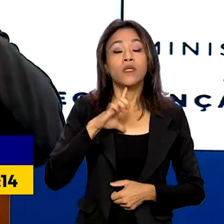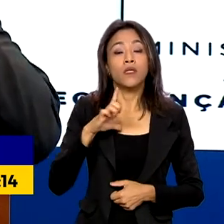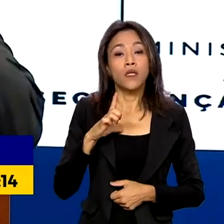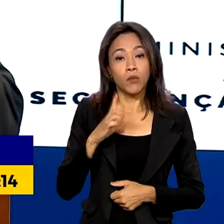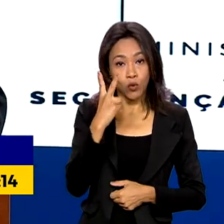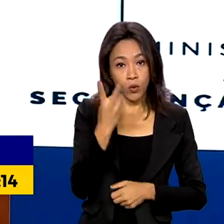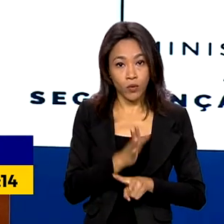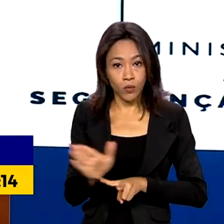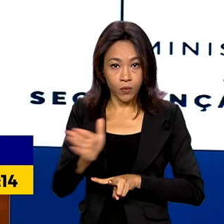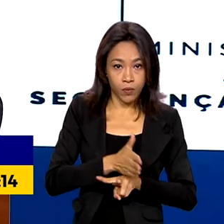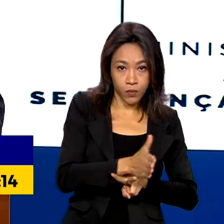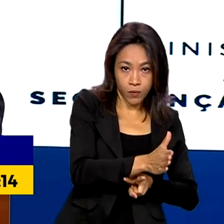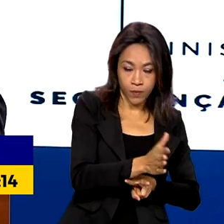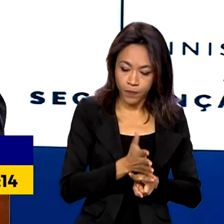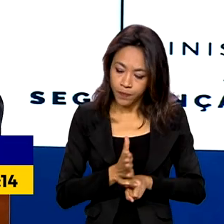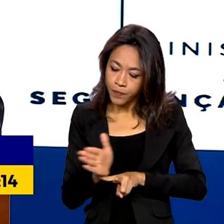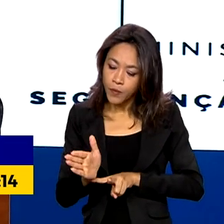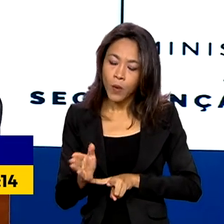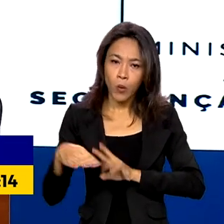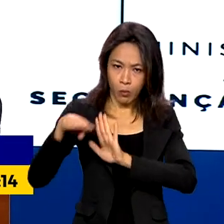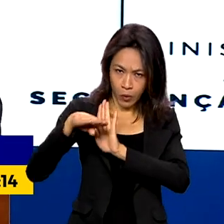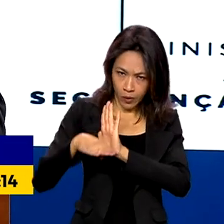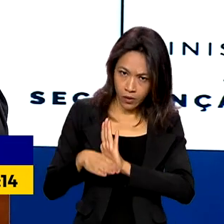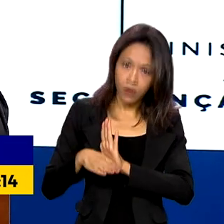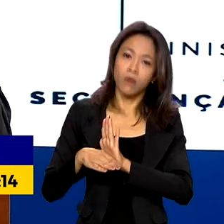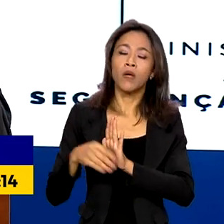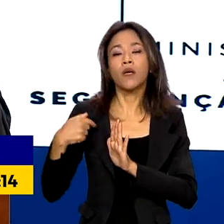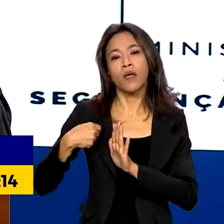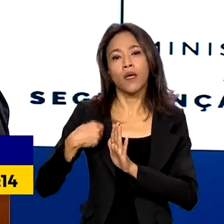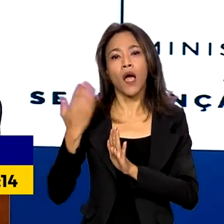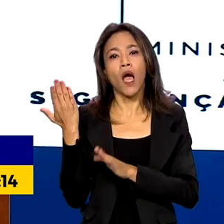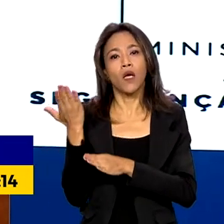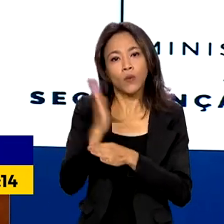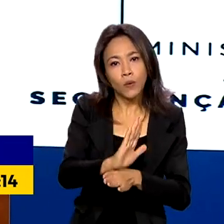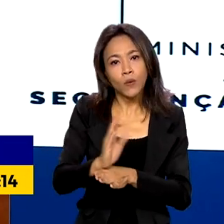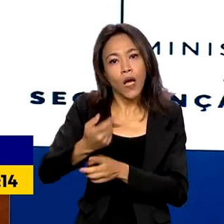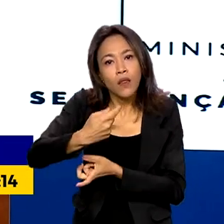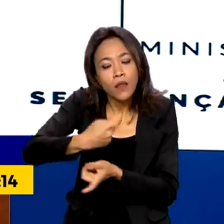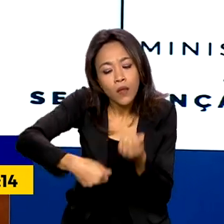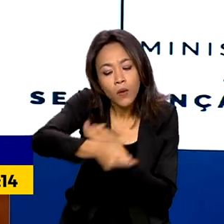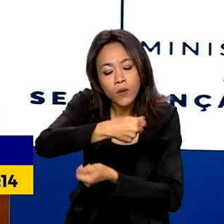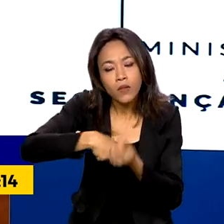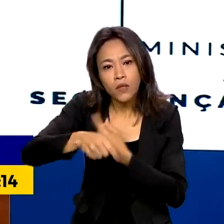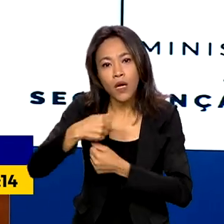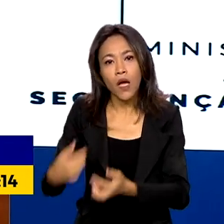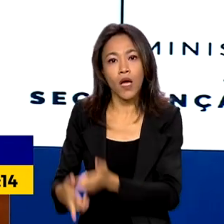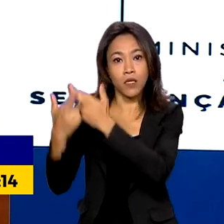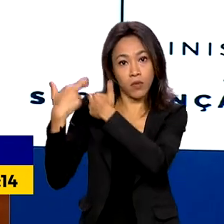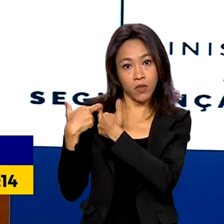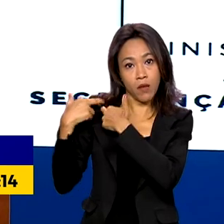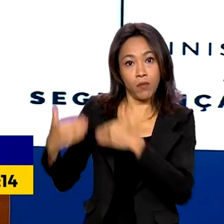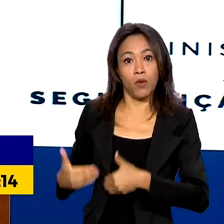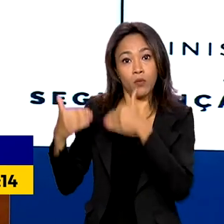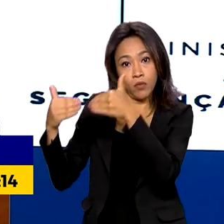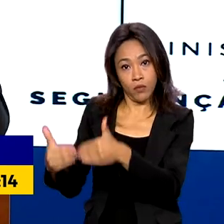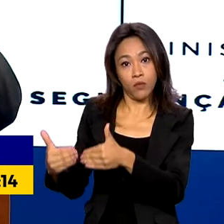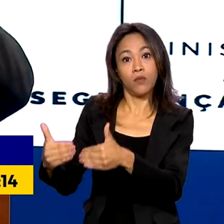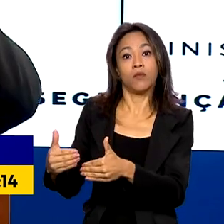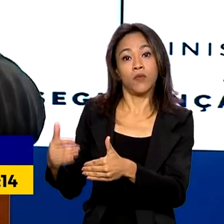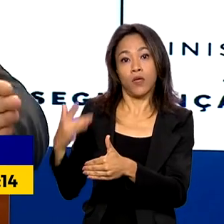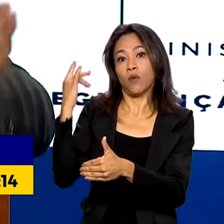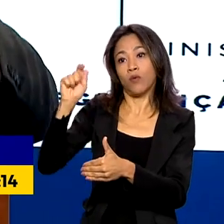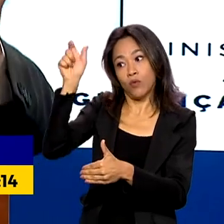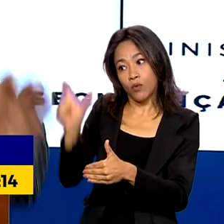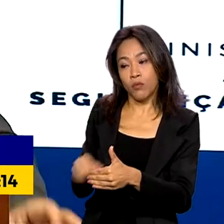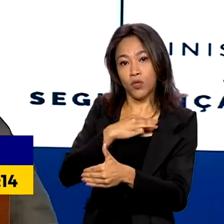eixos. O programa Desenrola, conduzido pelo Ministério da Fazenda, pelo ministro Haddad, e